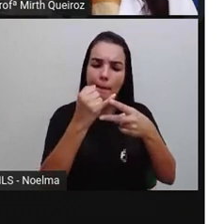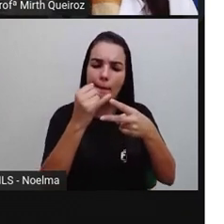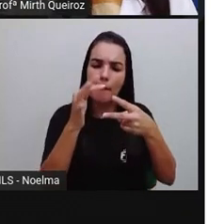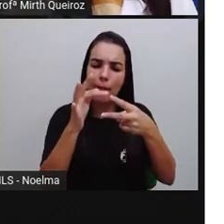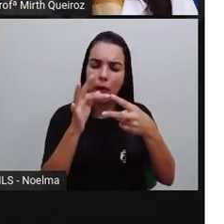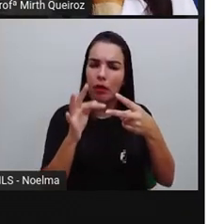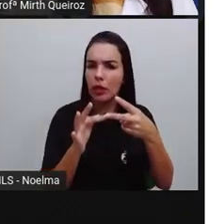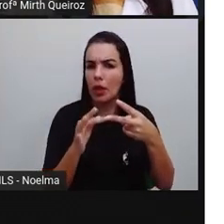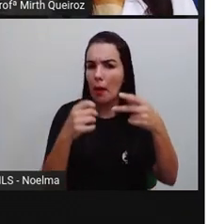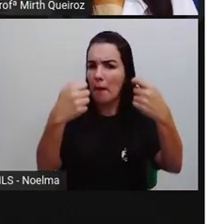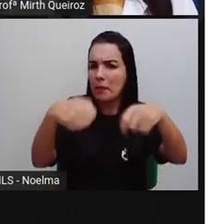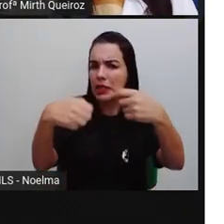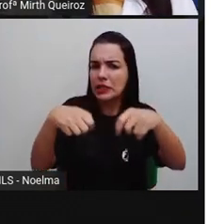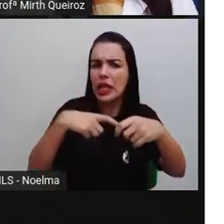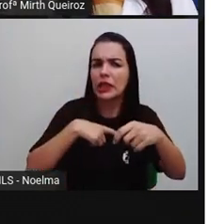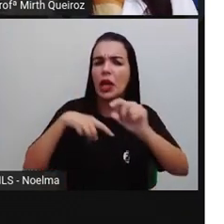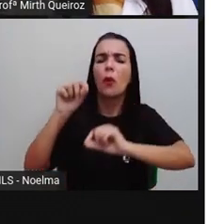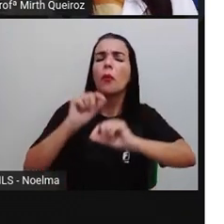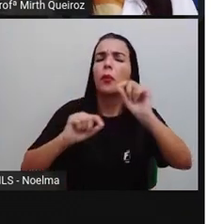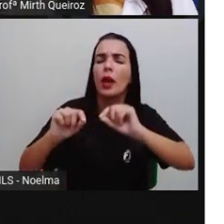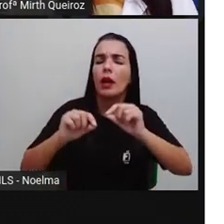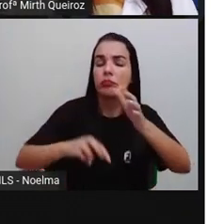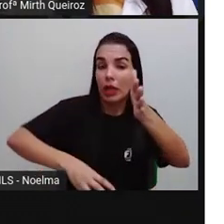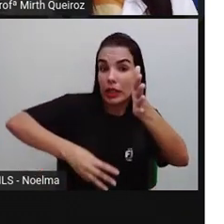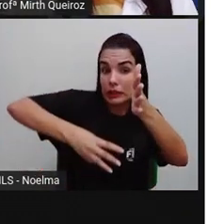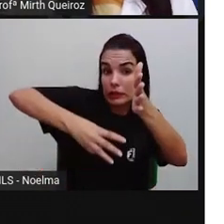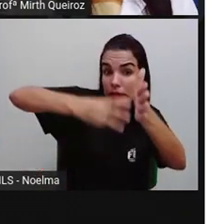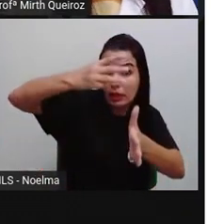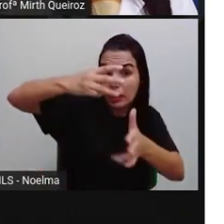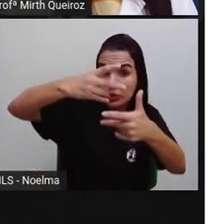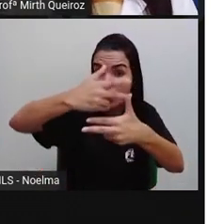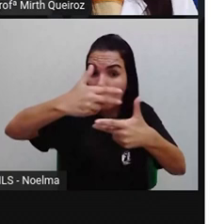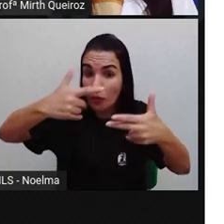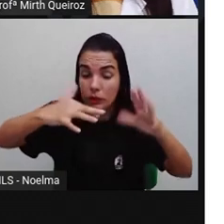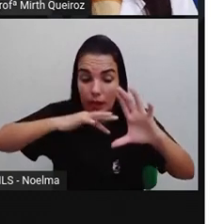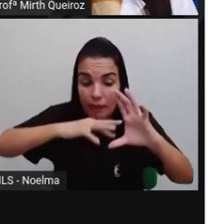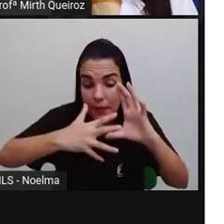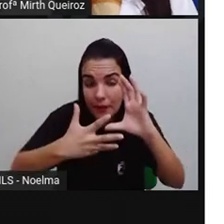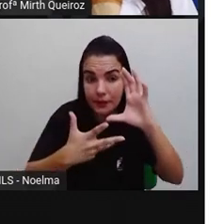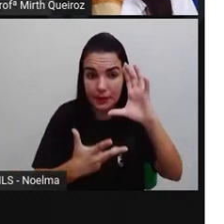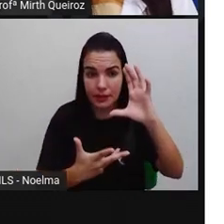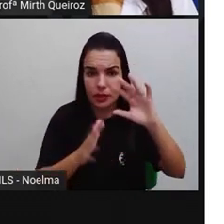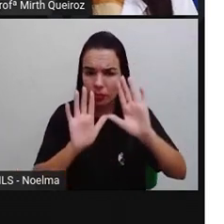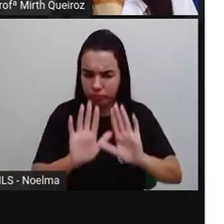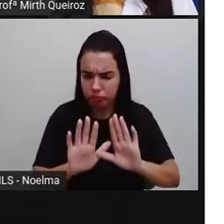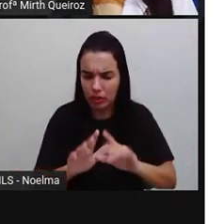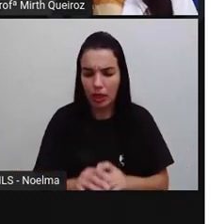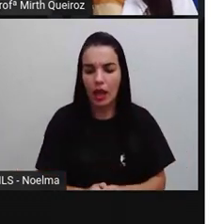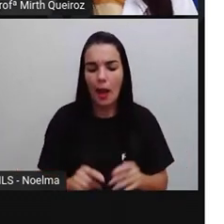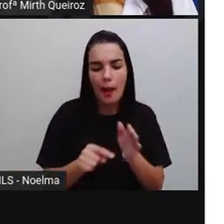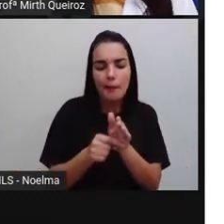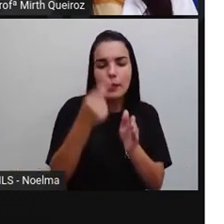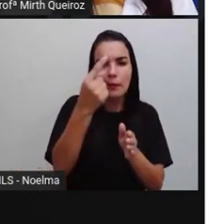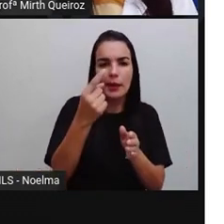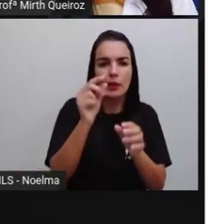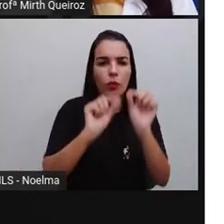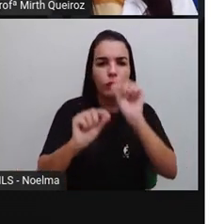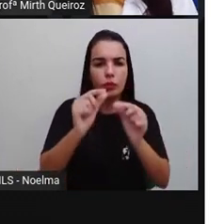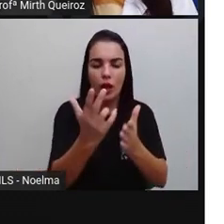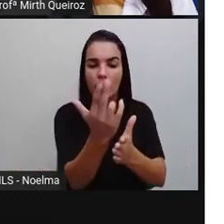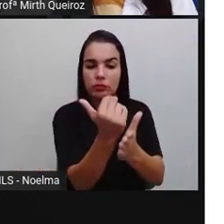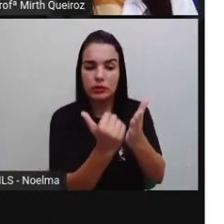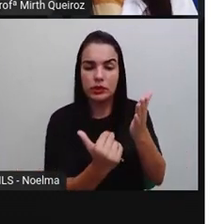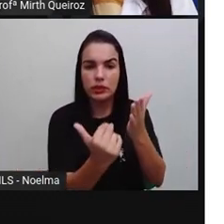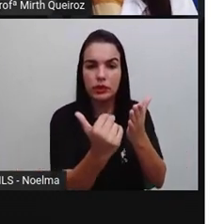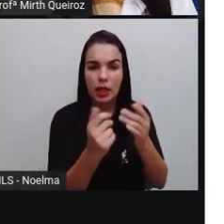-requisitos abaixo, né? Que a gente viu aí também no vídeo. Primeiro, a figura deve ser formada por segmentos